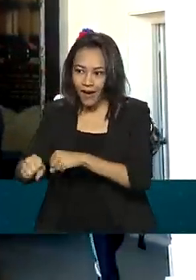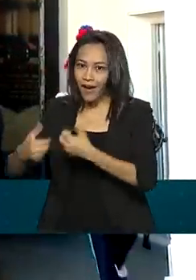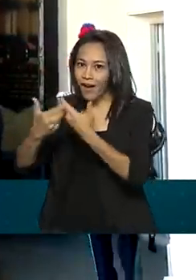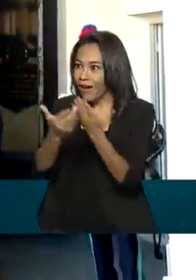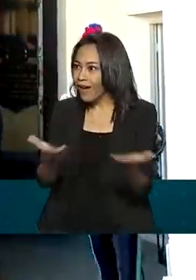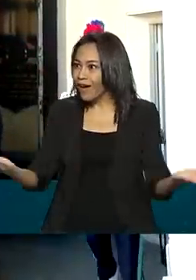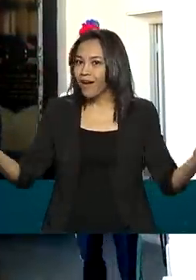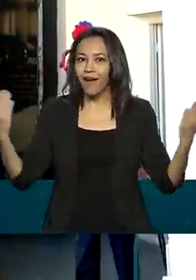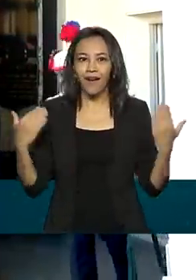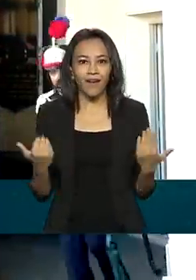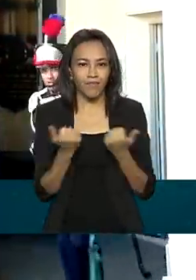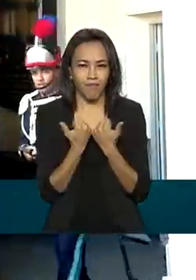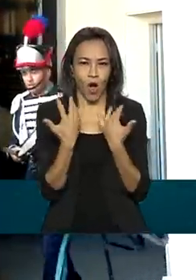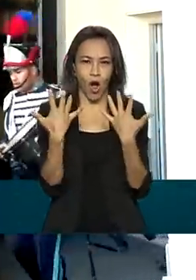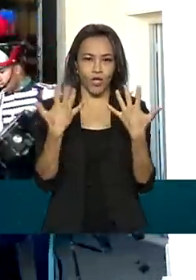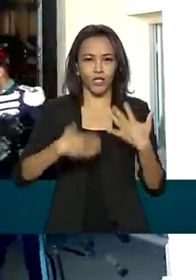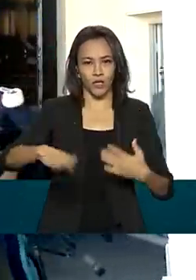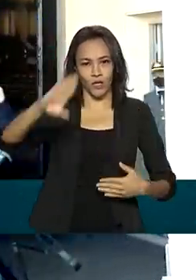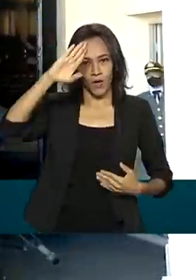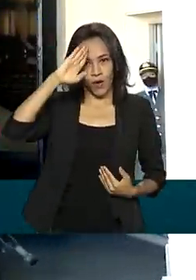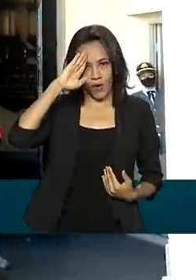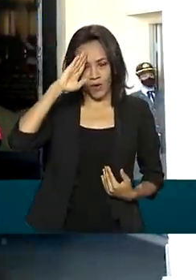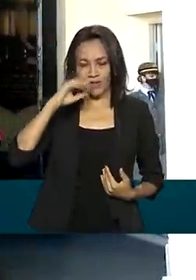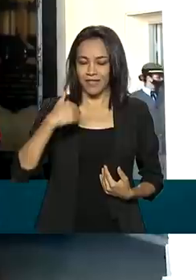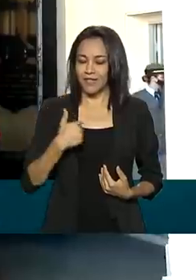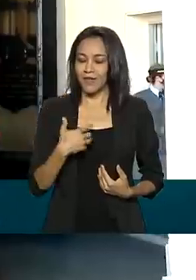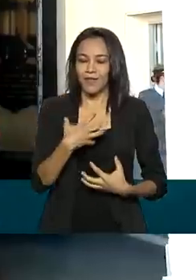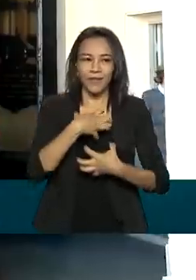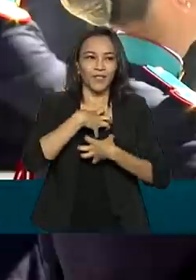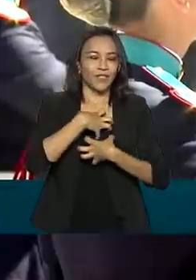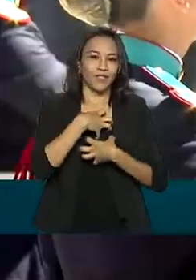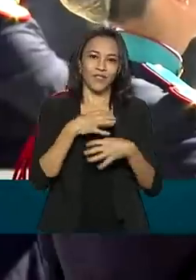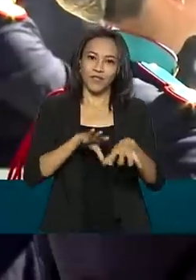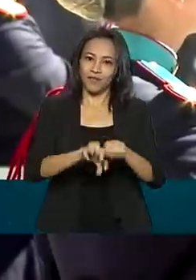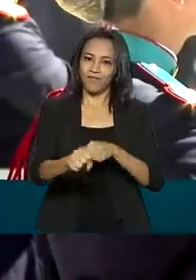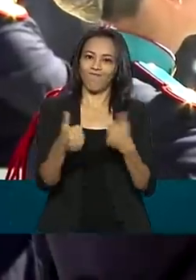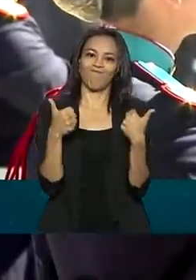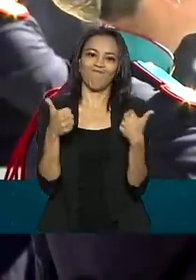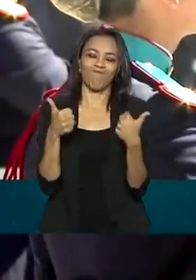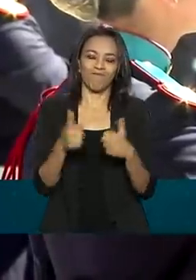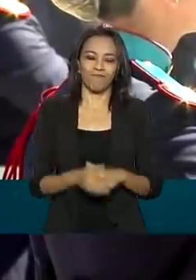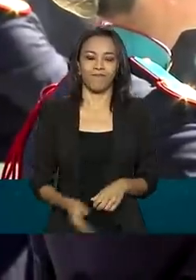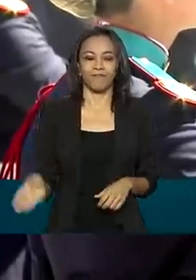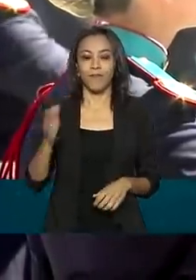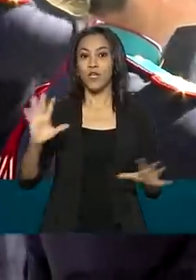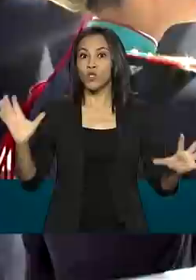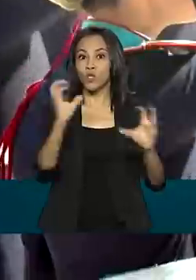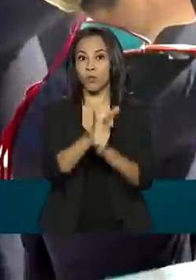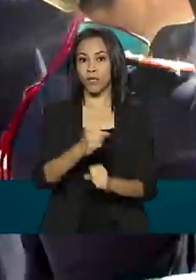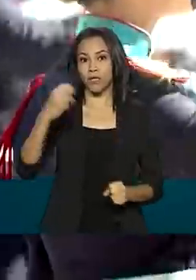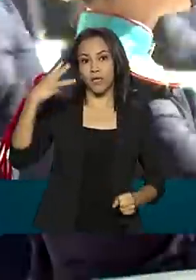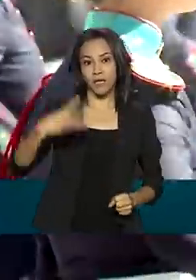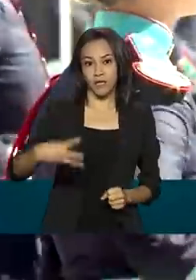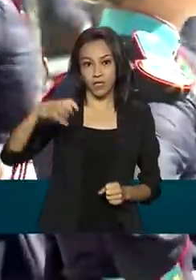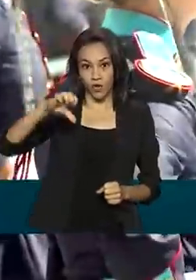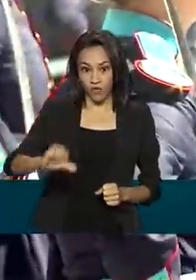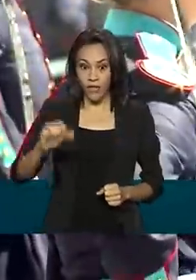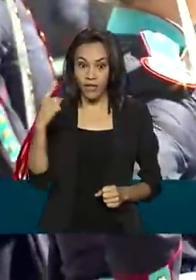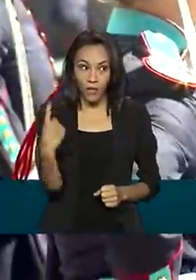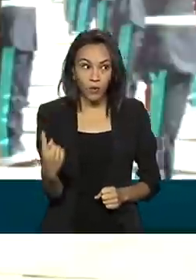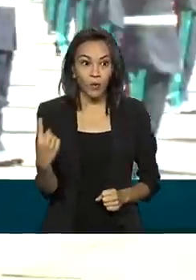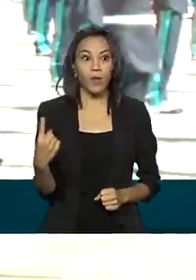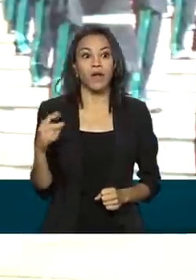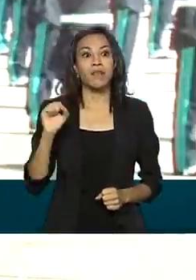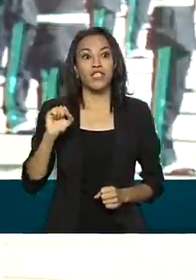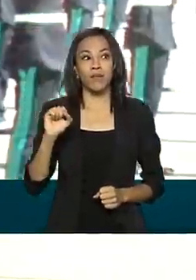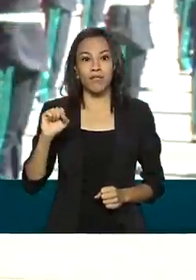sendo oficial do Exército Brasileiro, é uma sensação indescritível realmente. No total, 391 cadetes se formaram